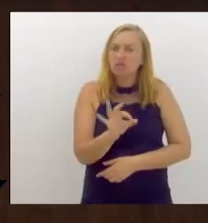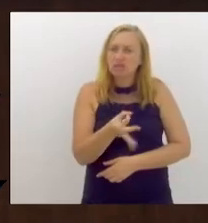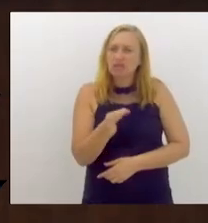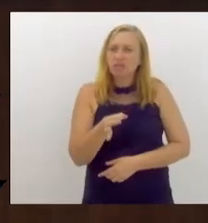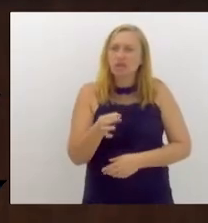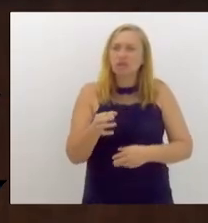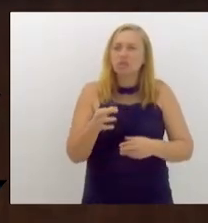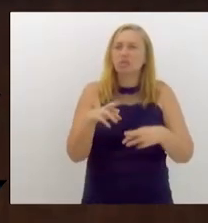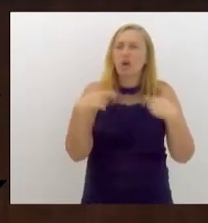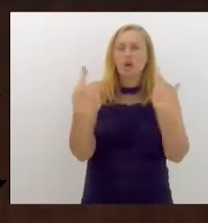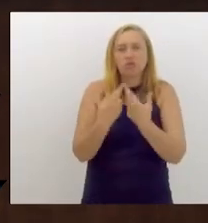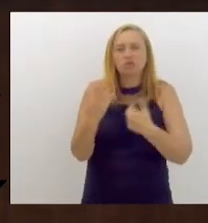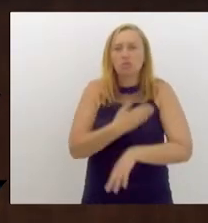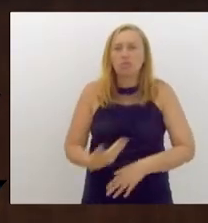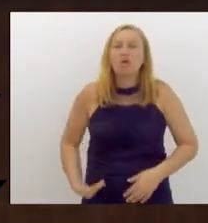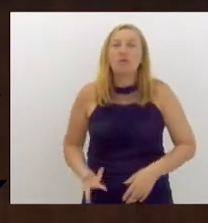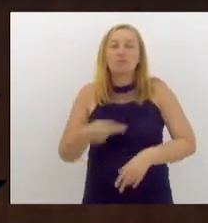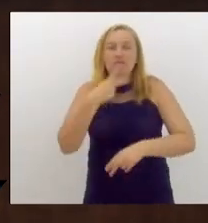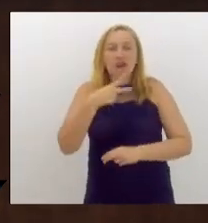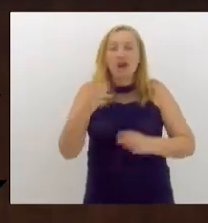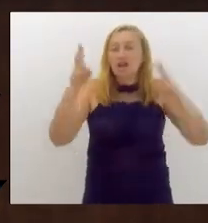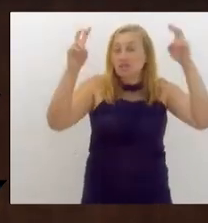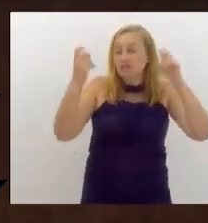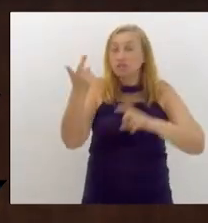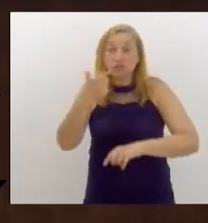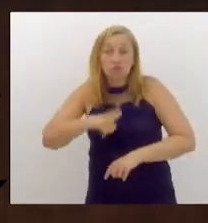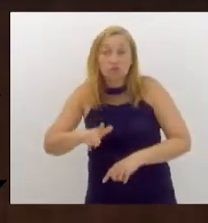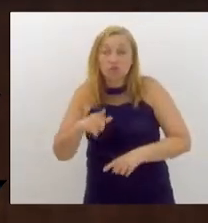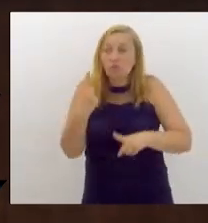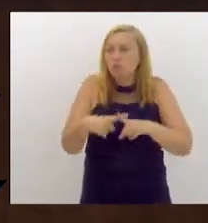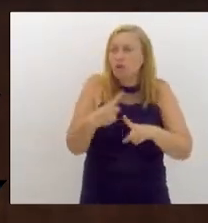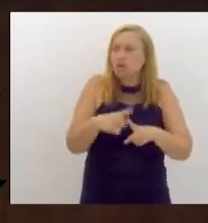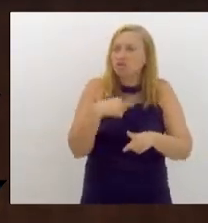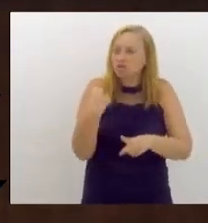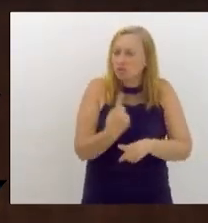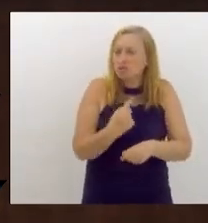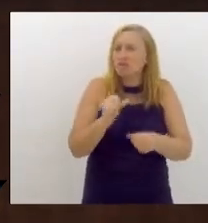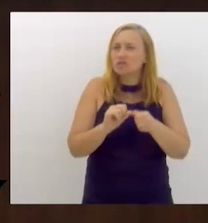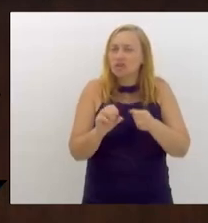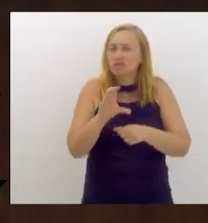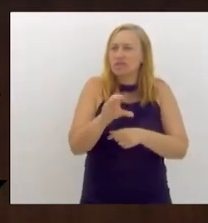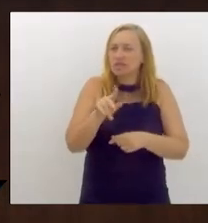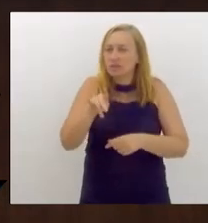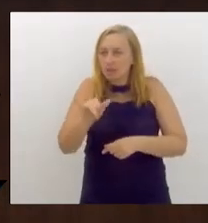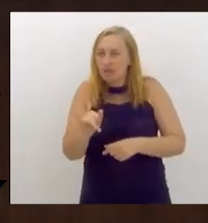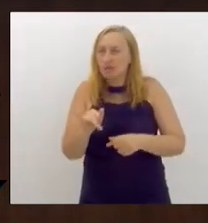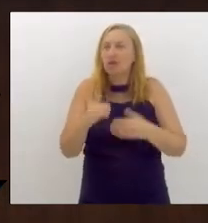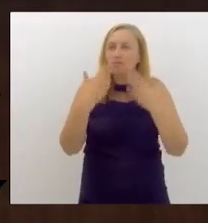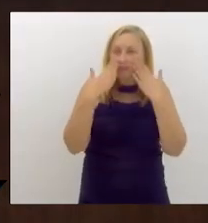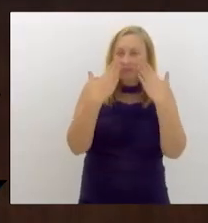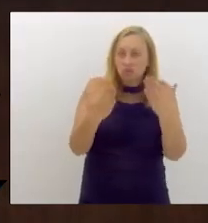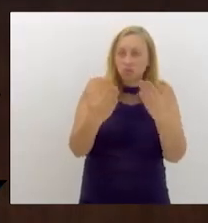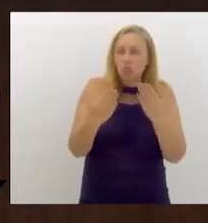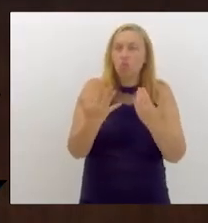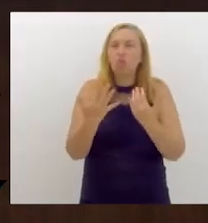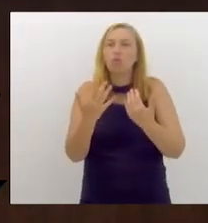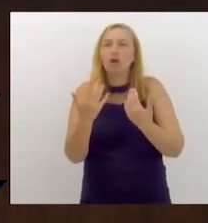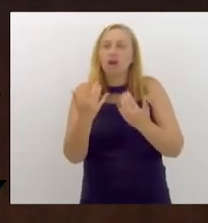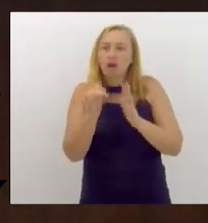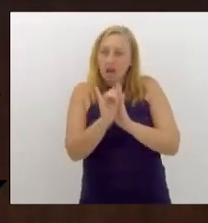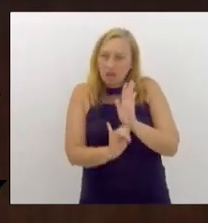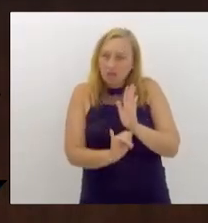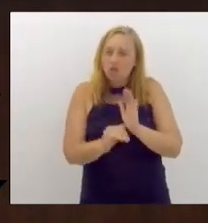audiência pública para tratar novamente do tema, que nós fizemos a CPI, apresentou o relatório, o governo do Estado